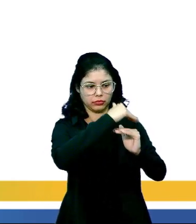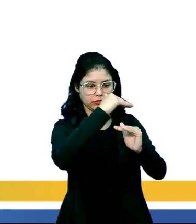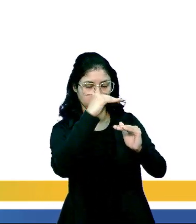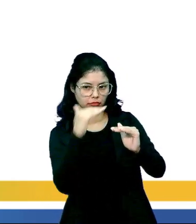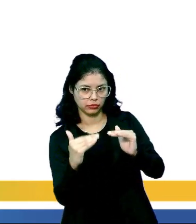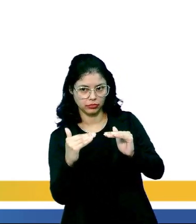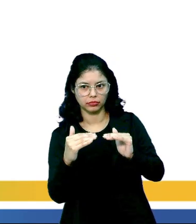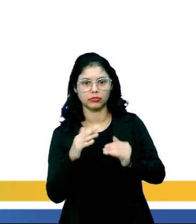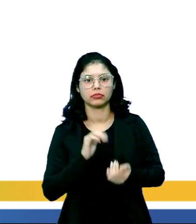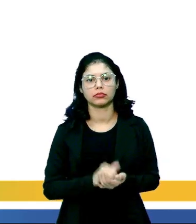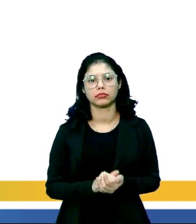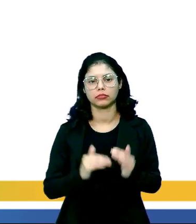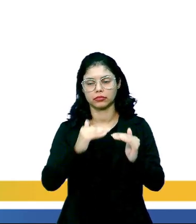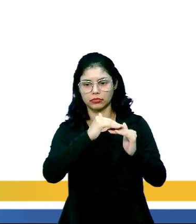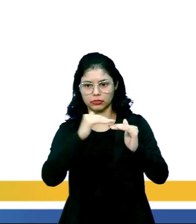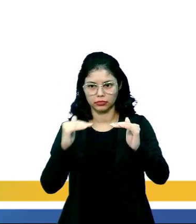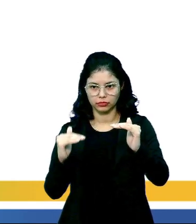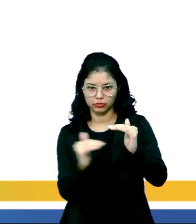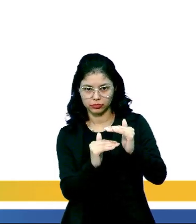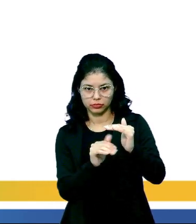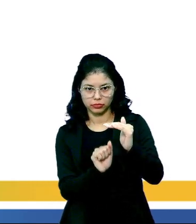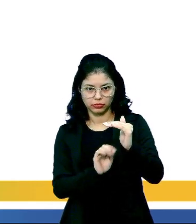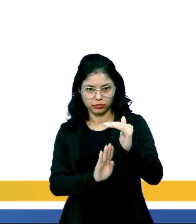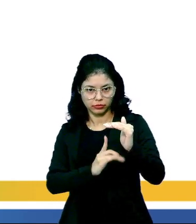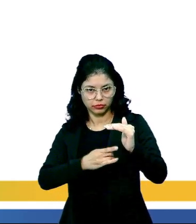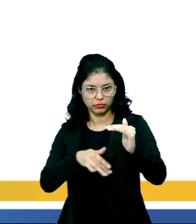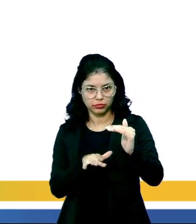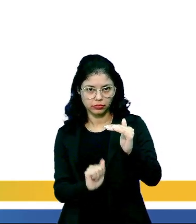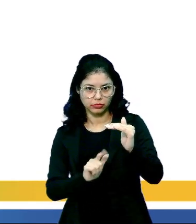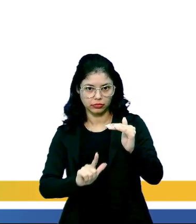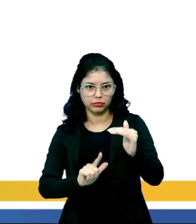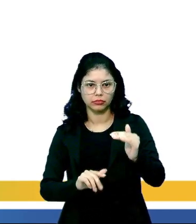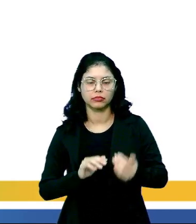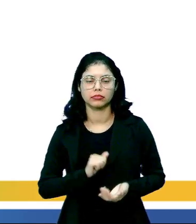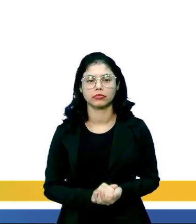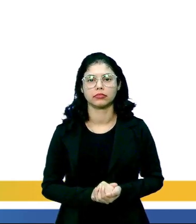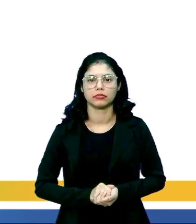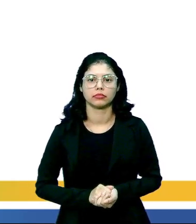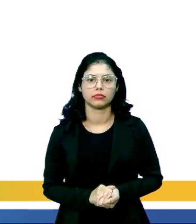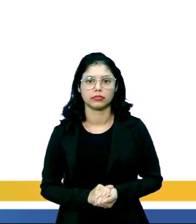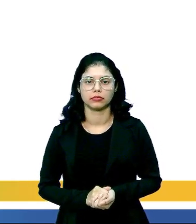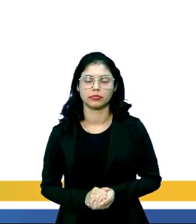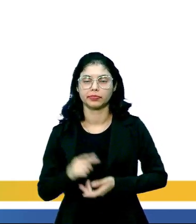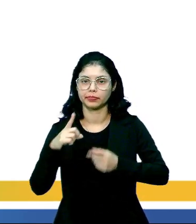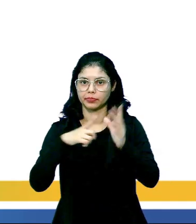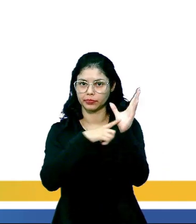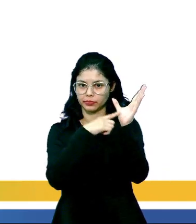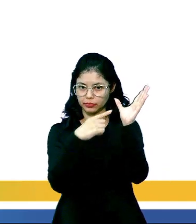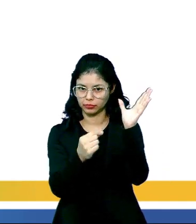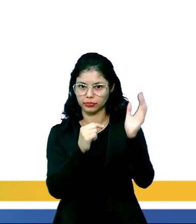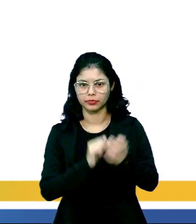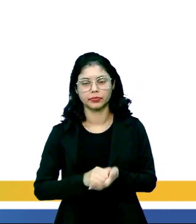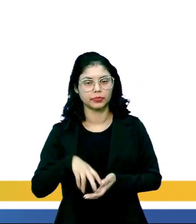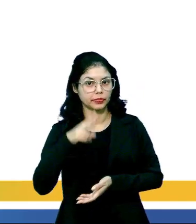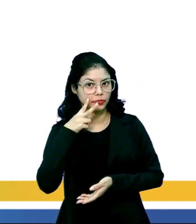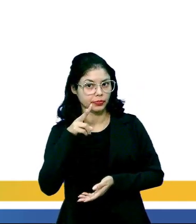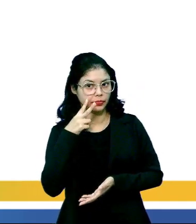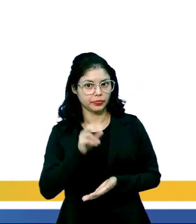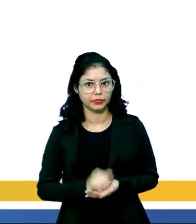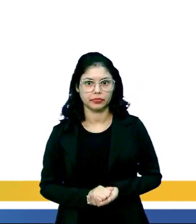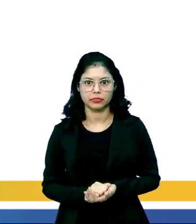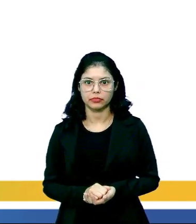superior. E tem a parte abaxial, abaixo, né? Inferior aí da folha. Olha só que interessante.